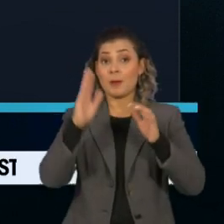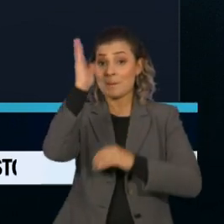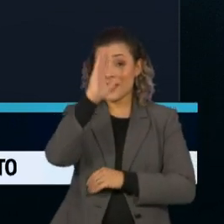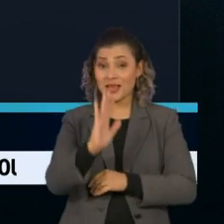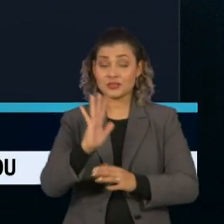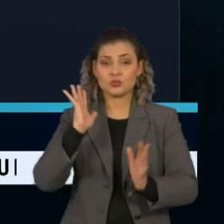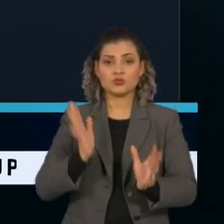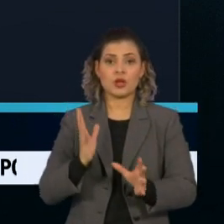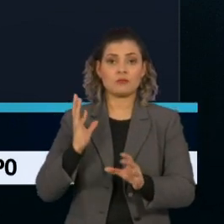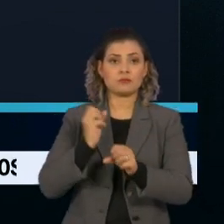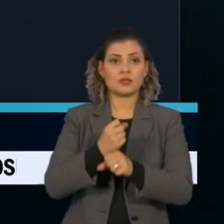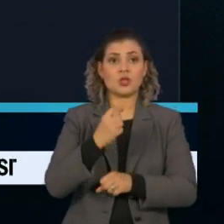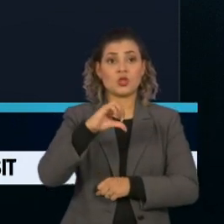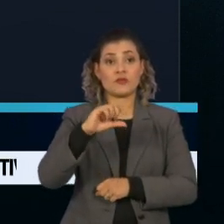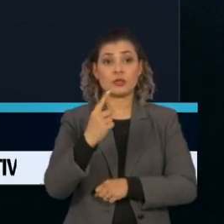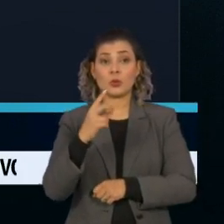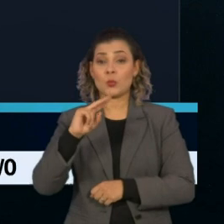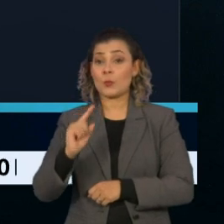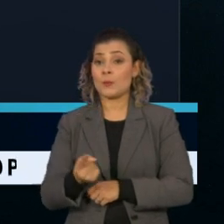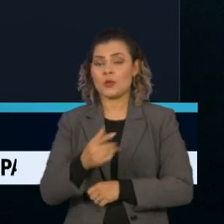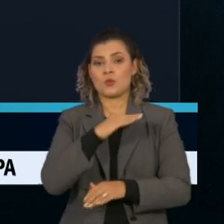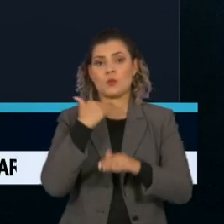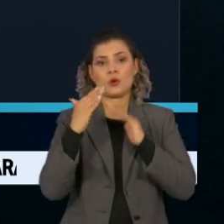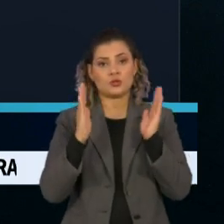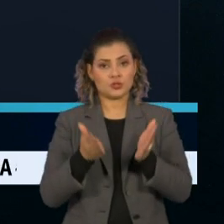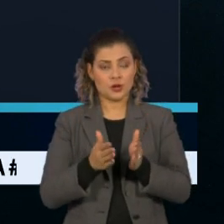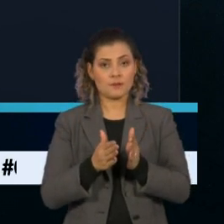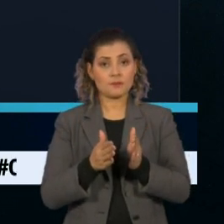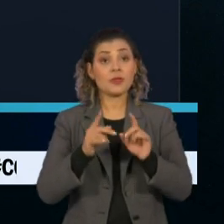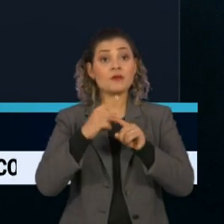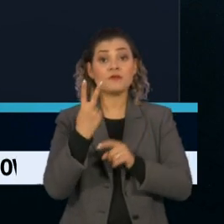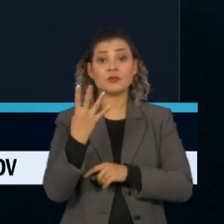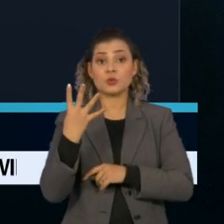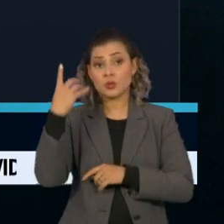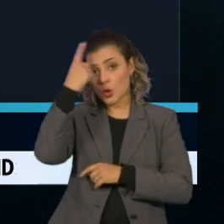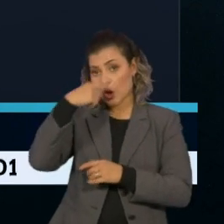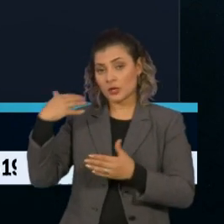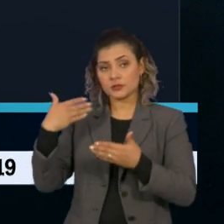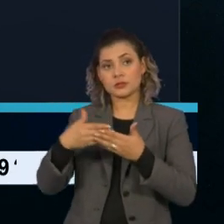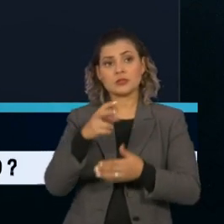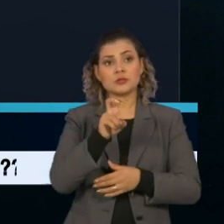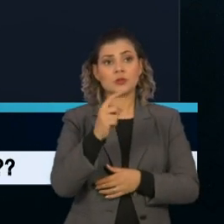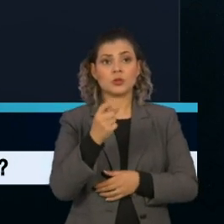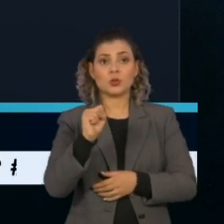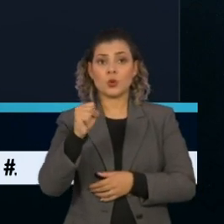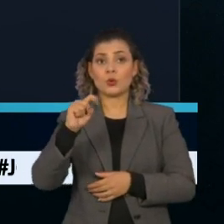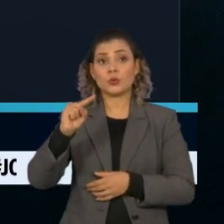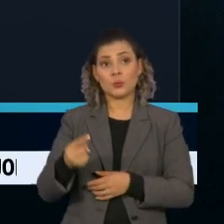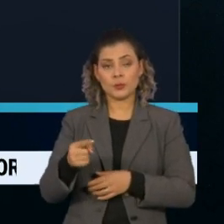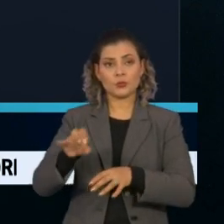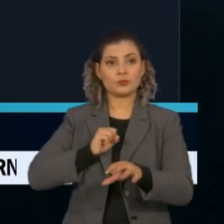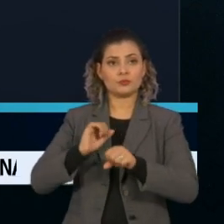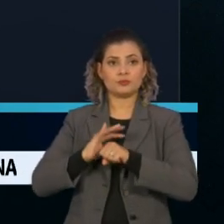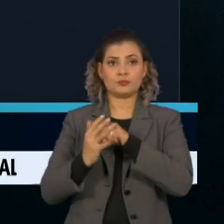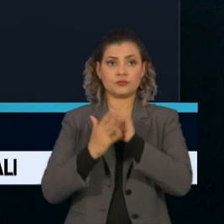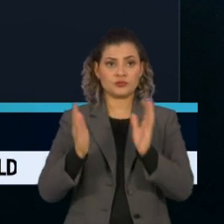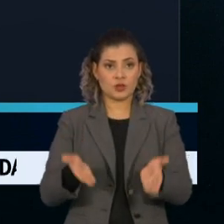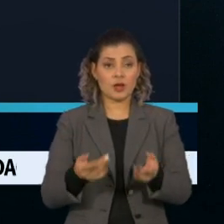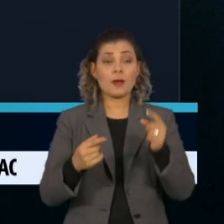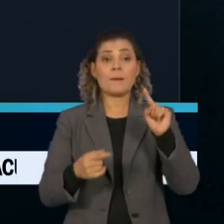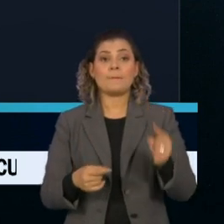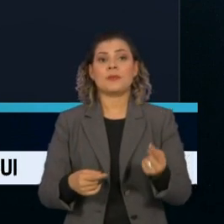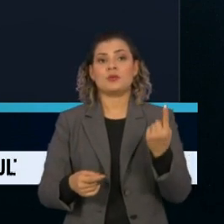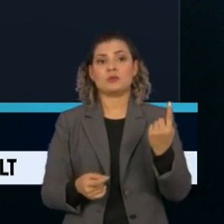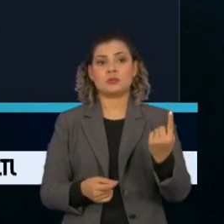país ultrapassou 91 mil óbitos. Nas últimas 24 horas, foram 58 mil novos diagnósticos e 1